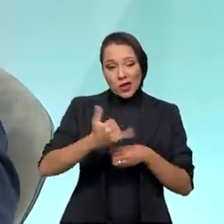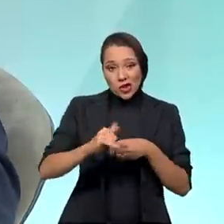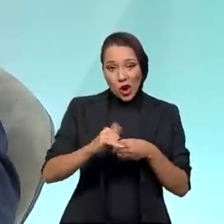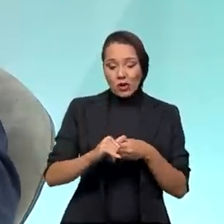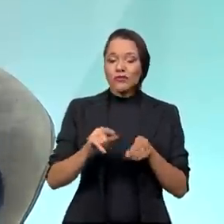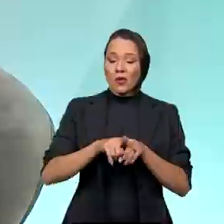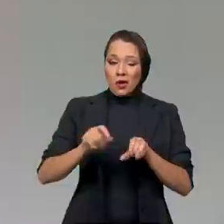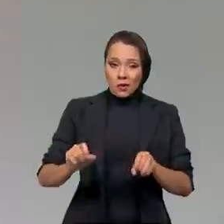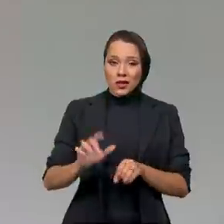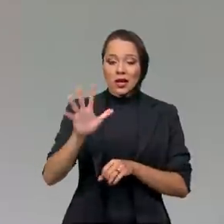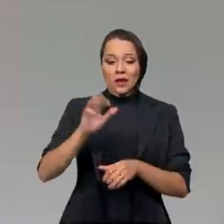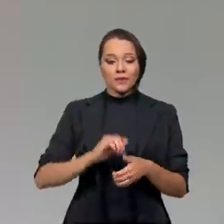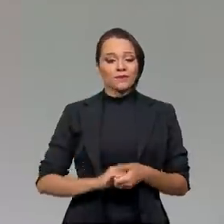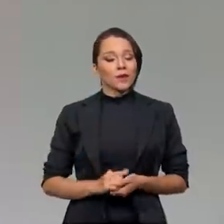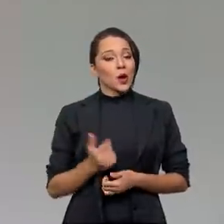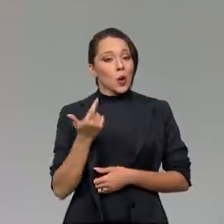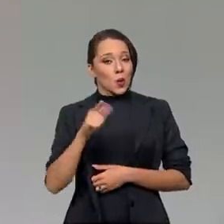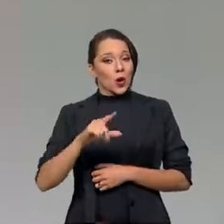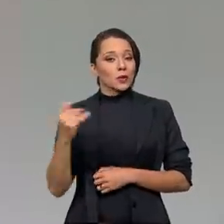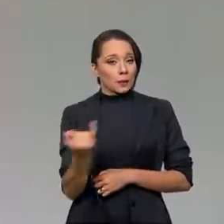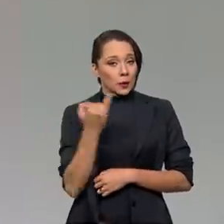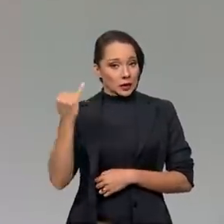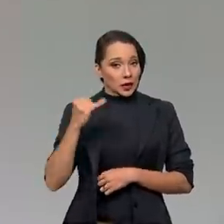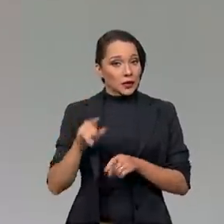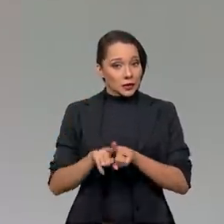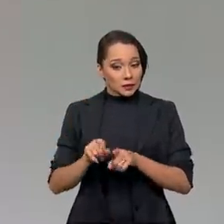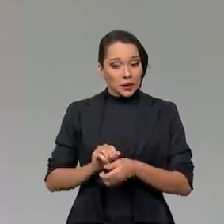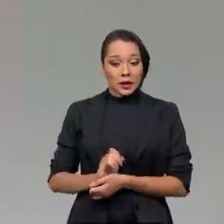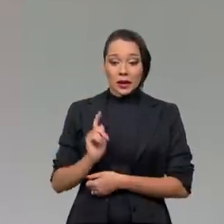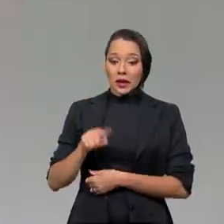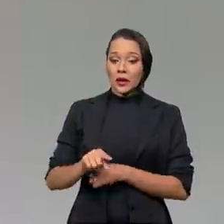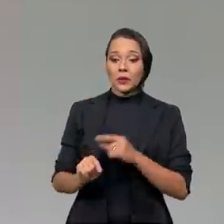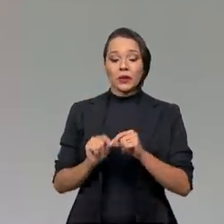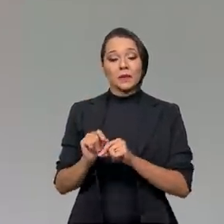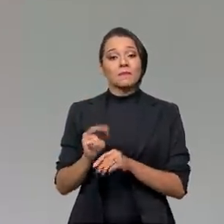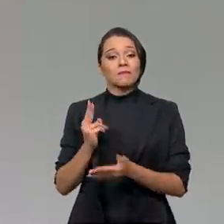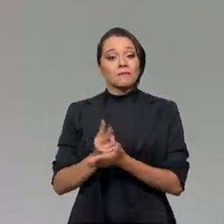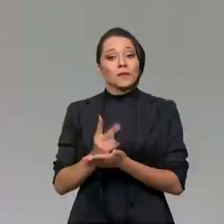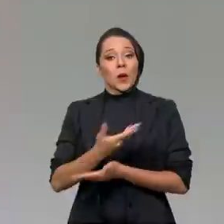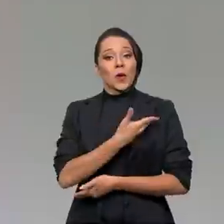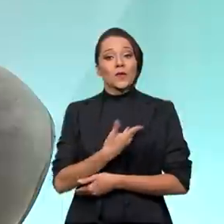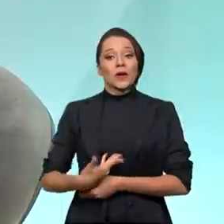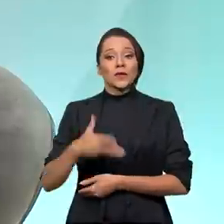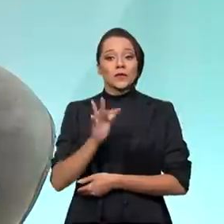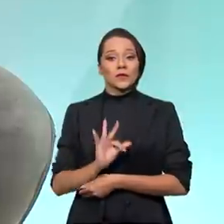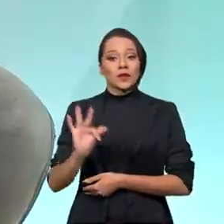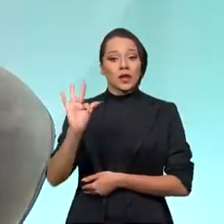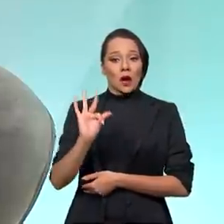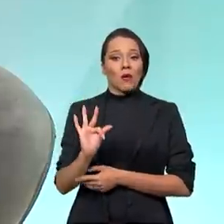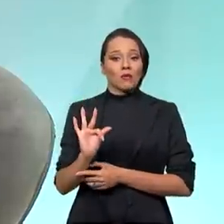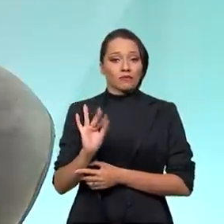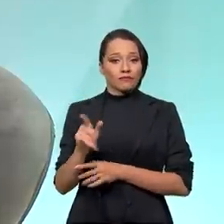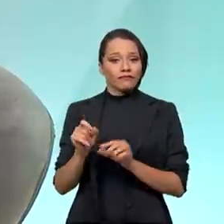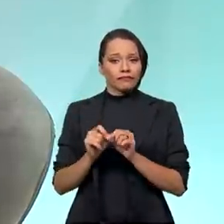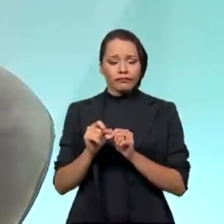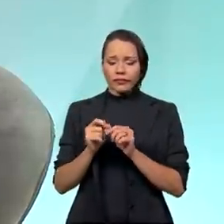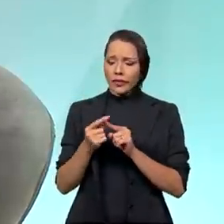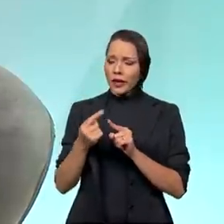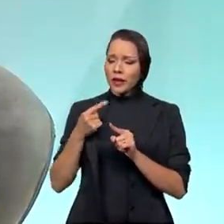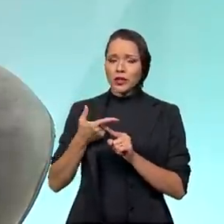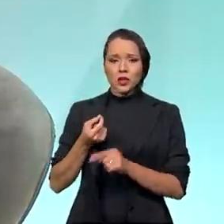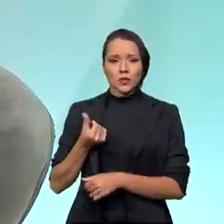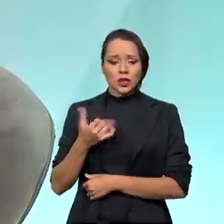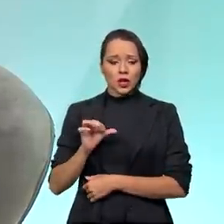aumenta. Um outro ponto importante, Paulo, é que, embora o governo federal venha fazendo, desde 2019,